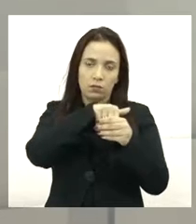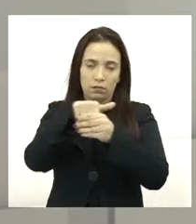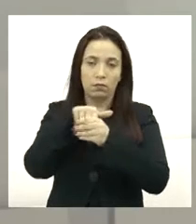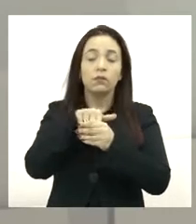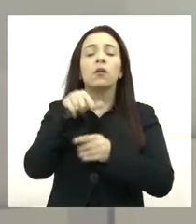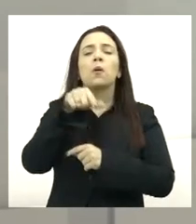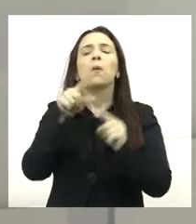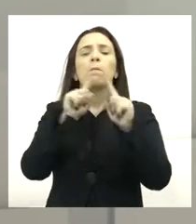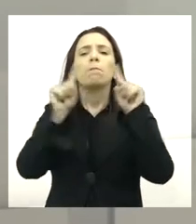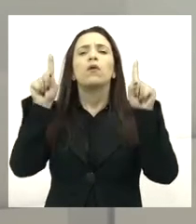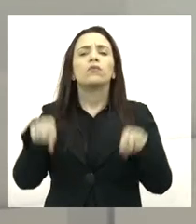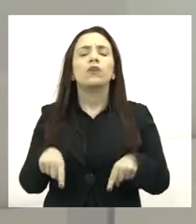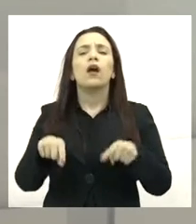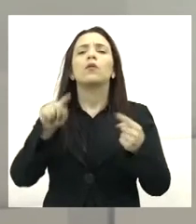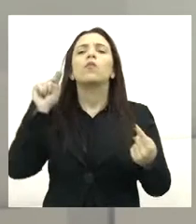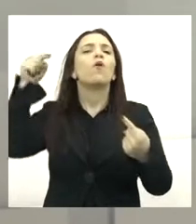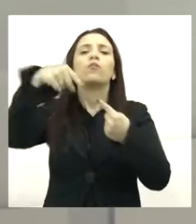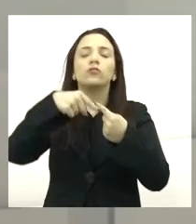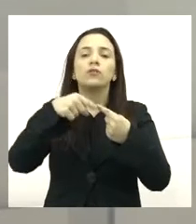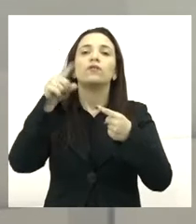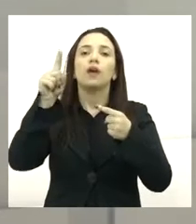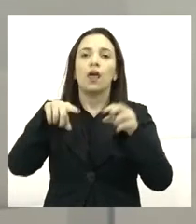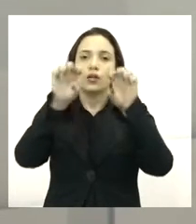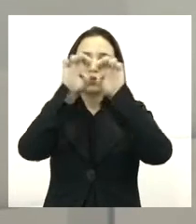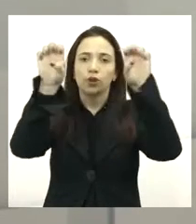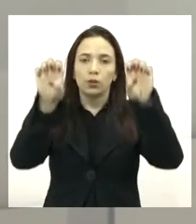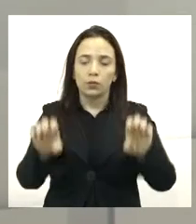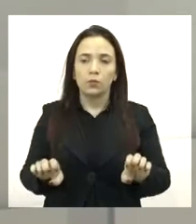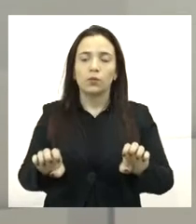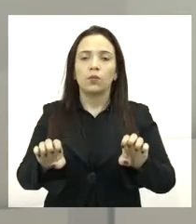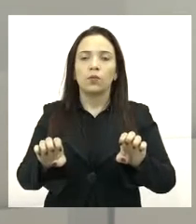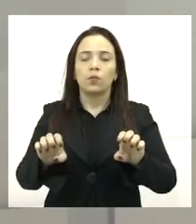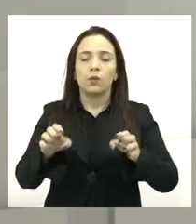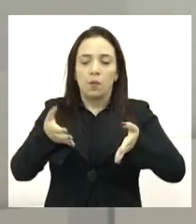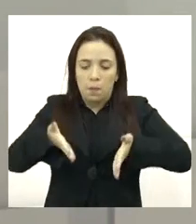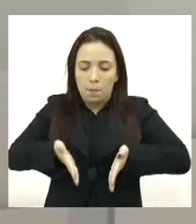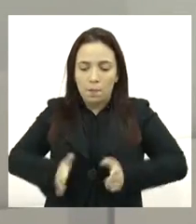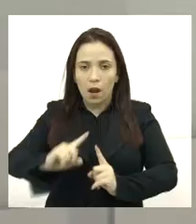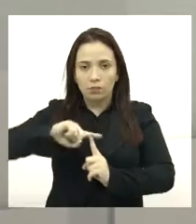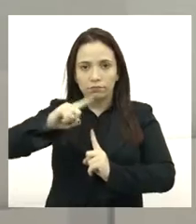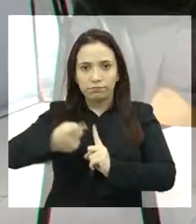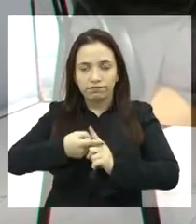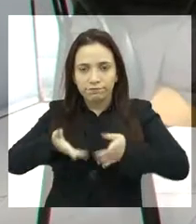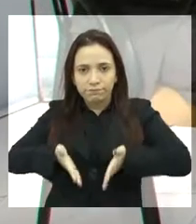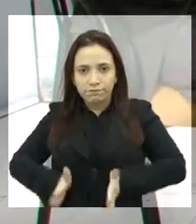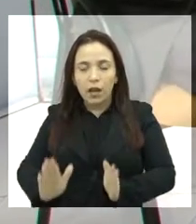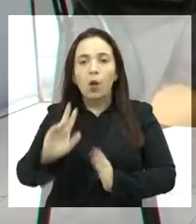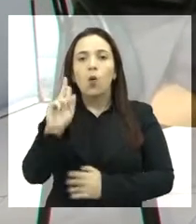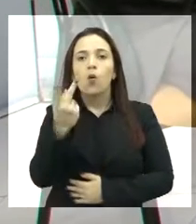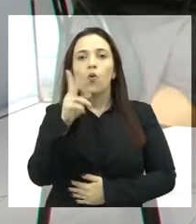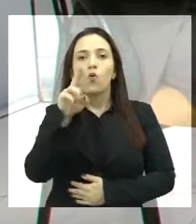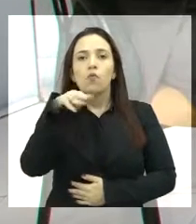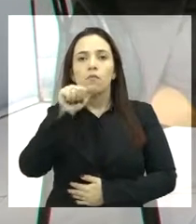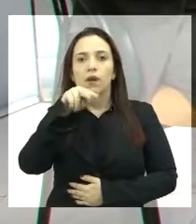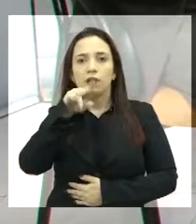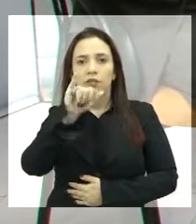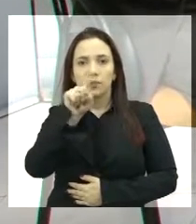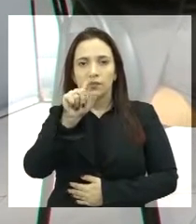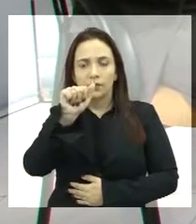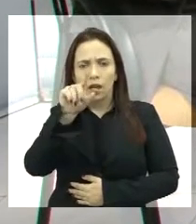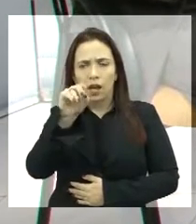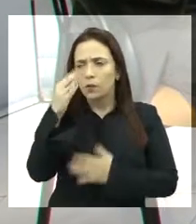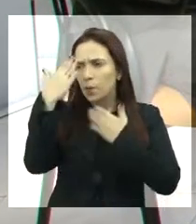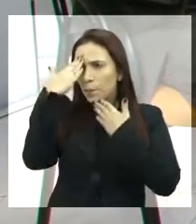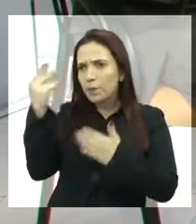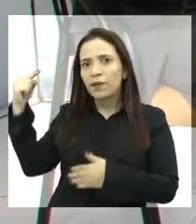e o projeto institui o Estatuto do Parto Humanizado. Vereadora, bom dia, obrigado pela sua